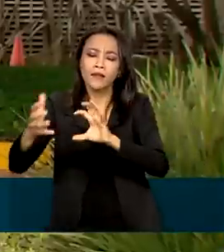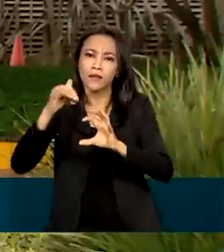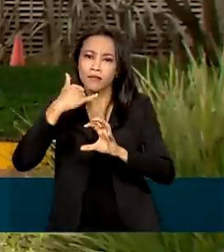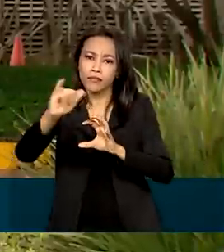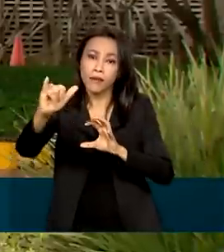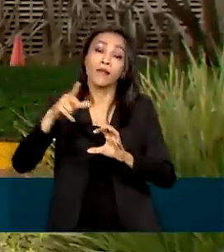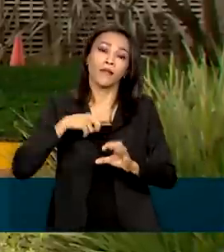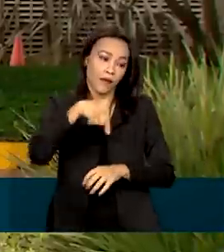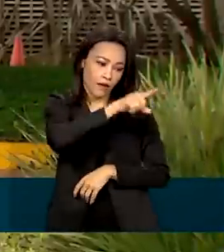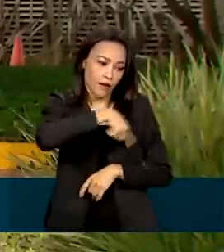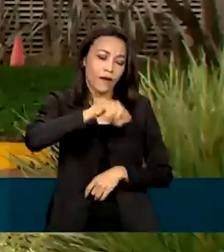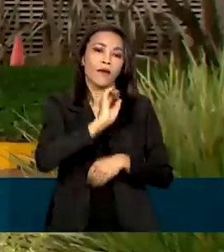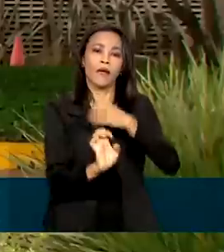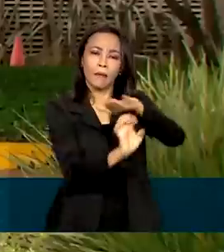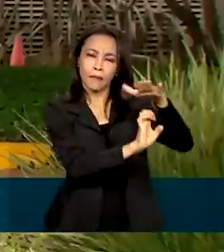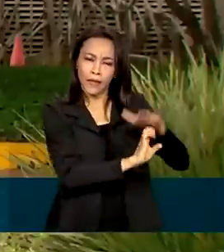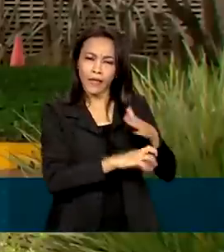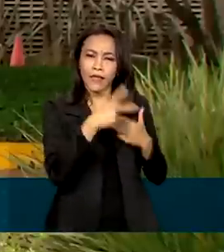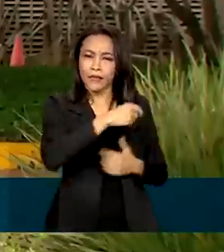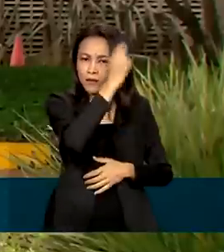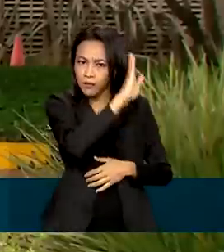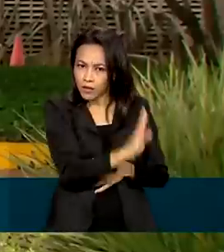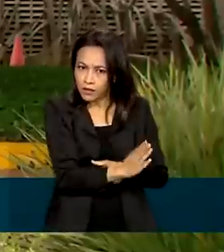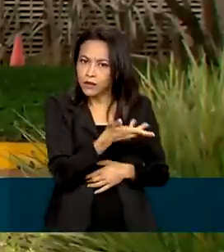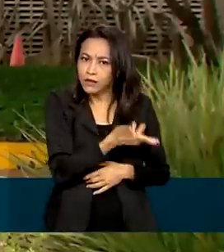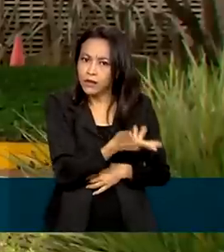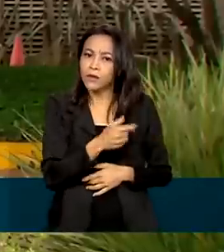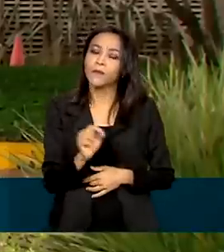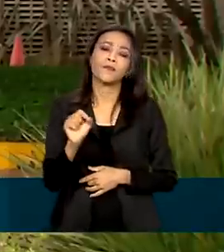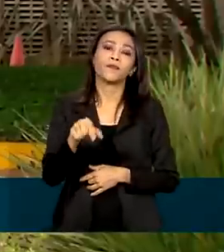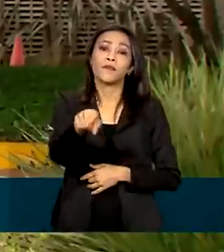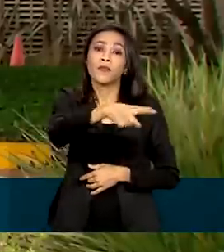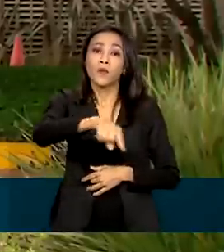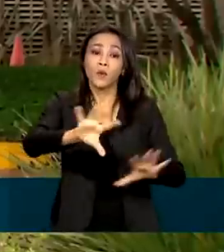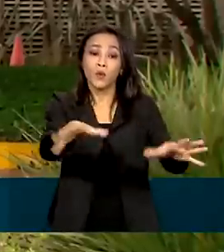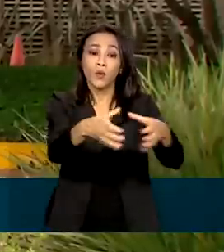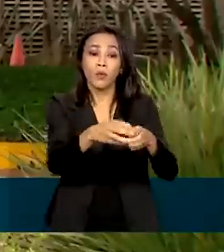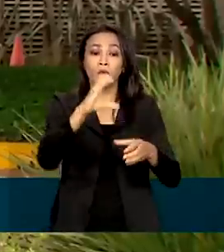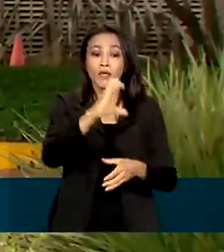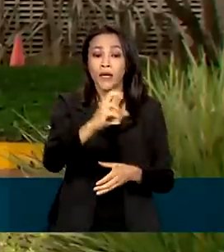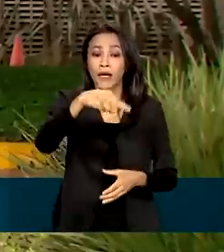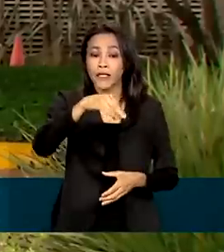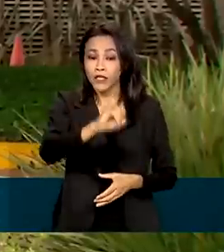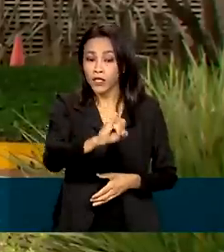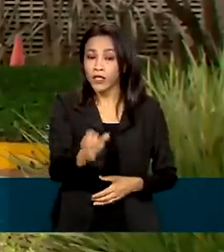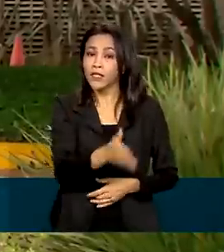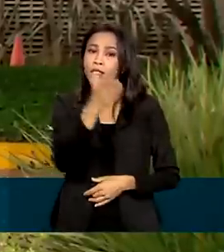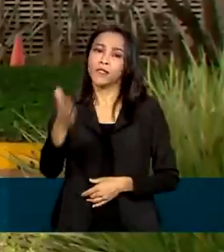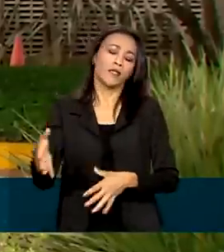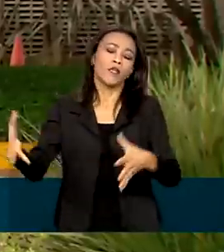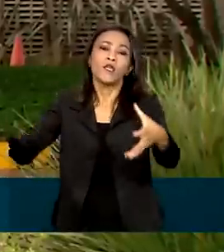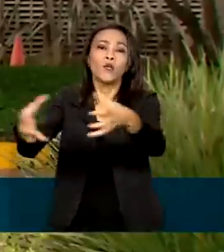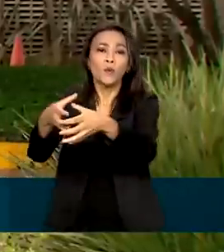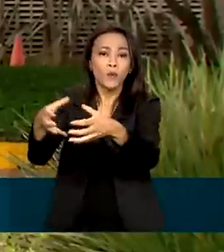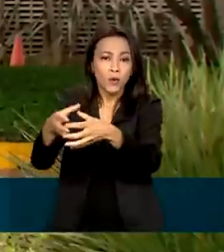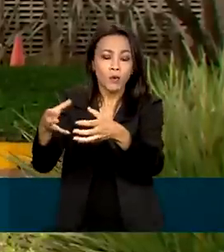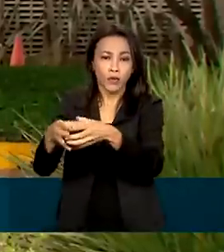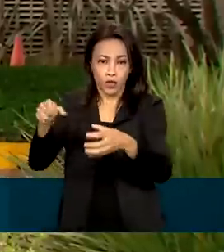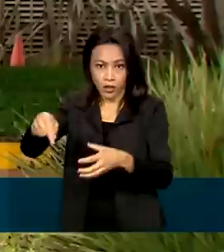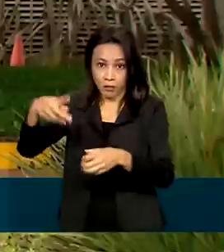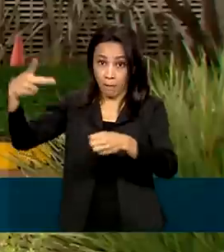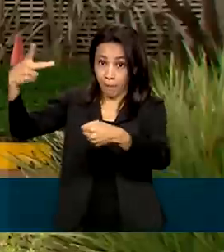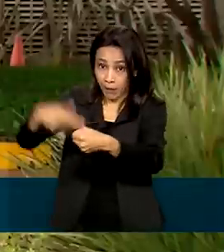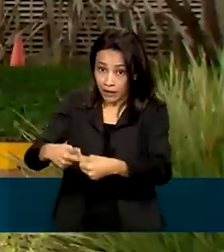brasileiros, empresas brasileiras da iniciativa privada, integrantes da CNI e do Instituto Brasileiro de Petróleo e Gás. E segundo o governo